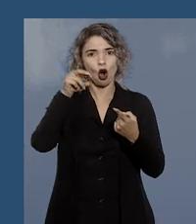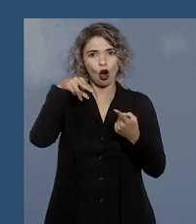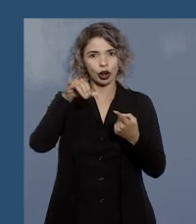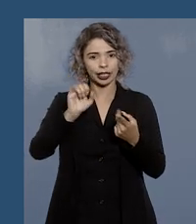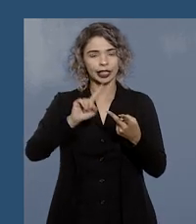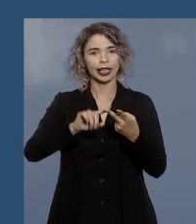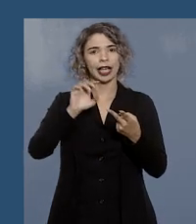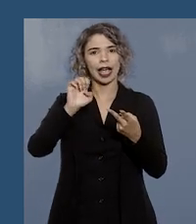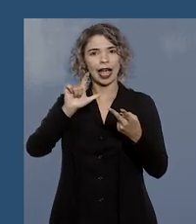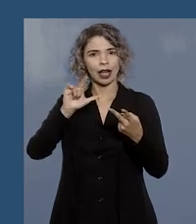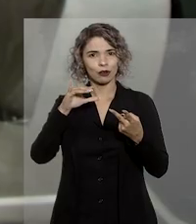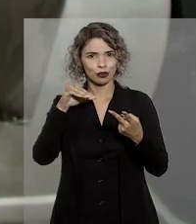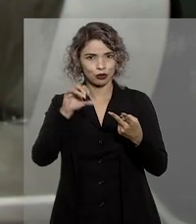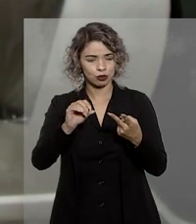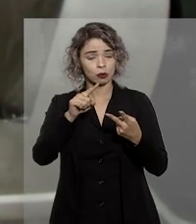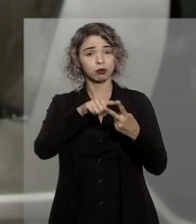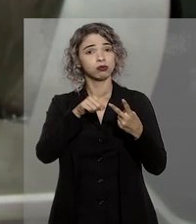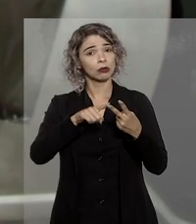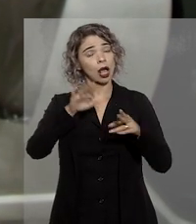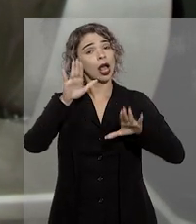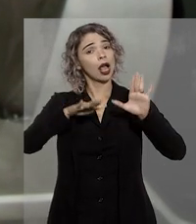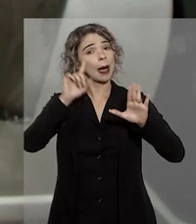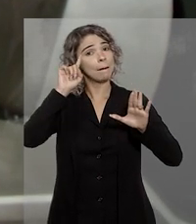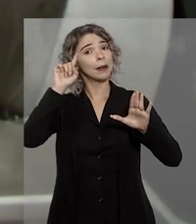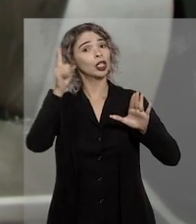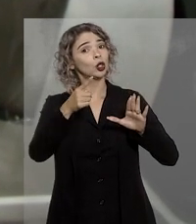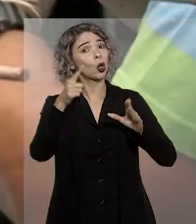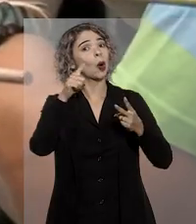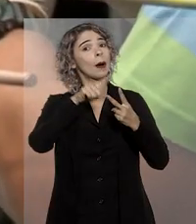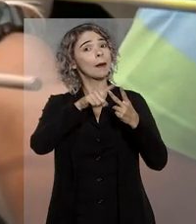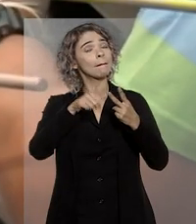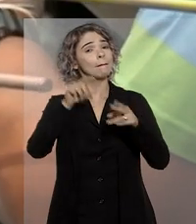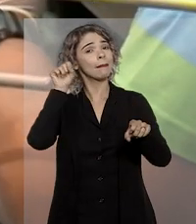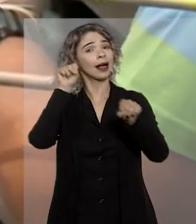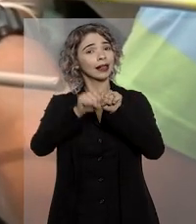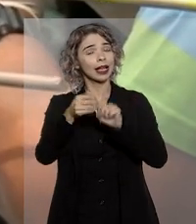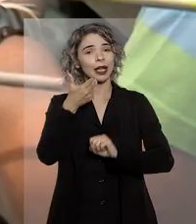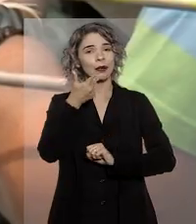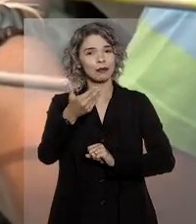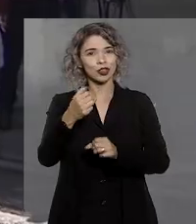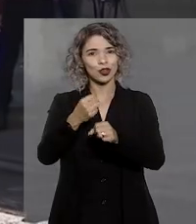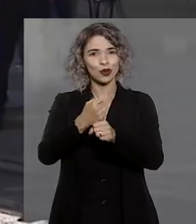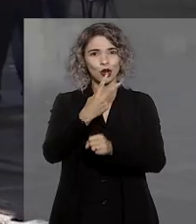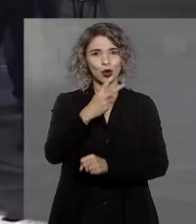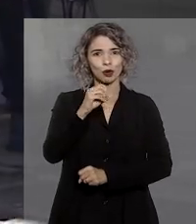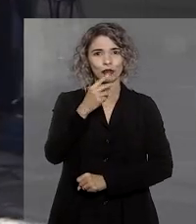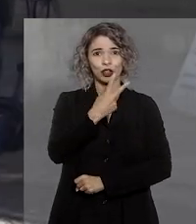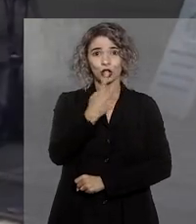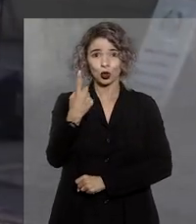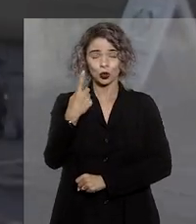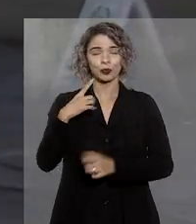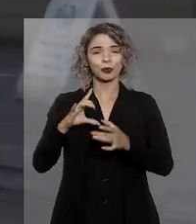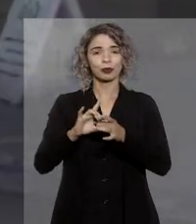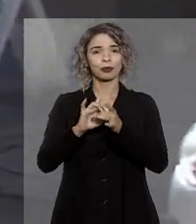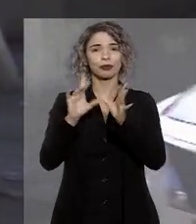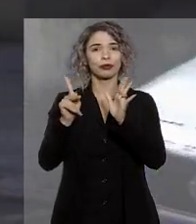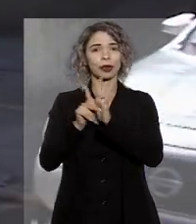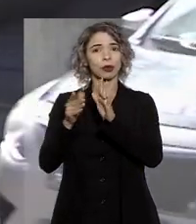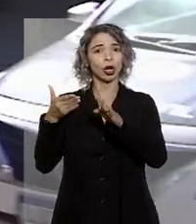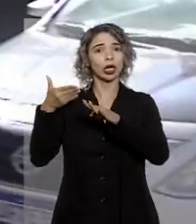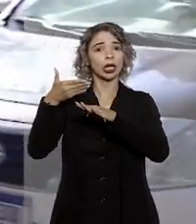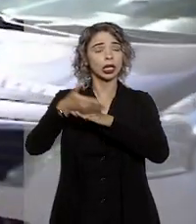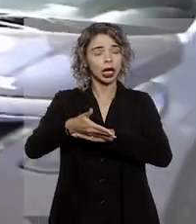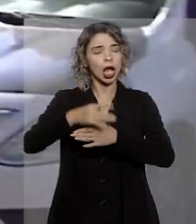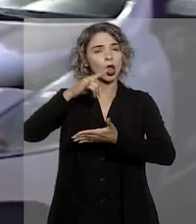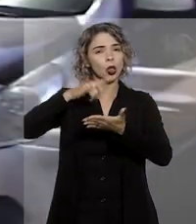Lessa e Elcio de Queiroz, denunciados como supostos executores do duplo homicídio pediram em 2021 autorização